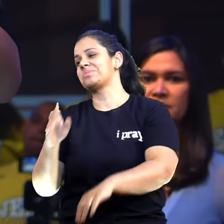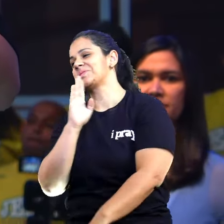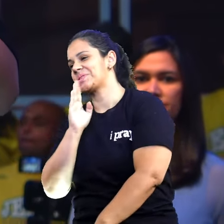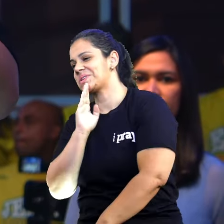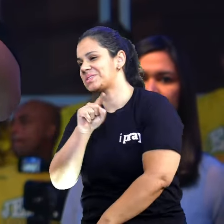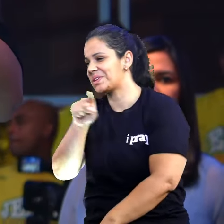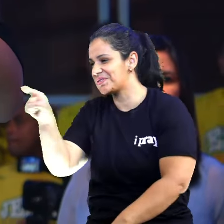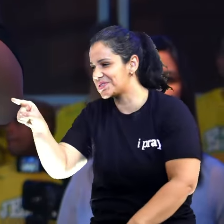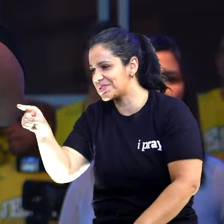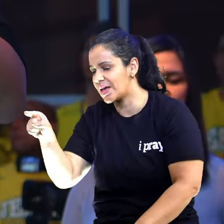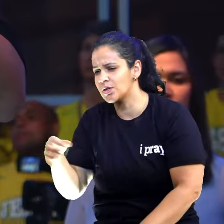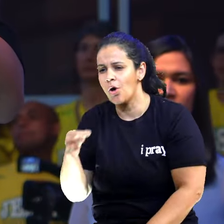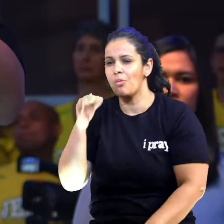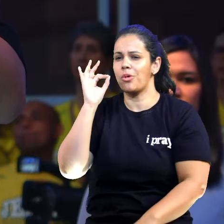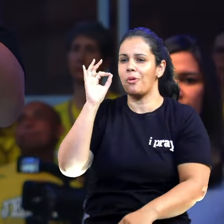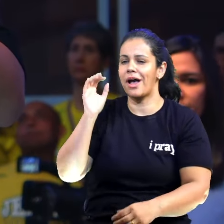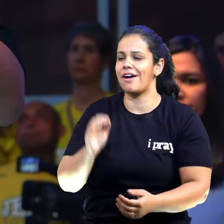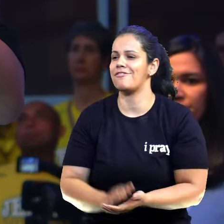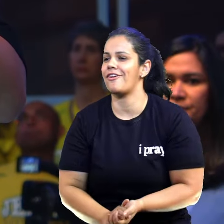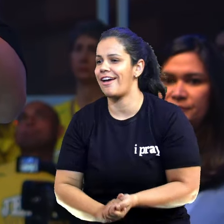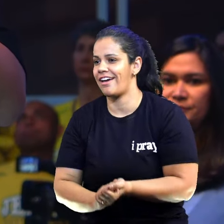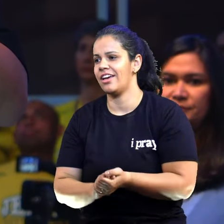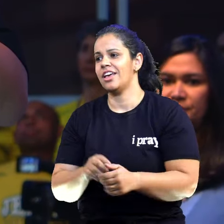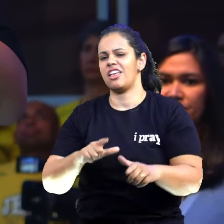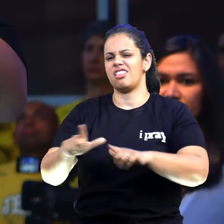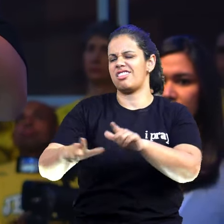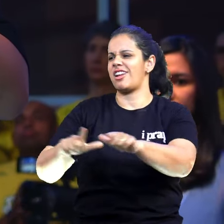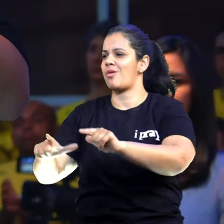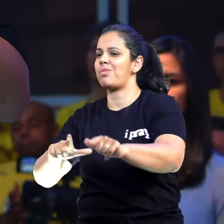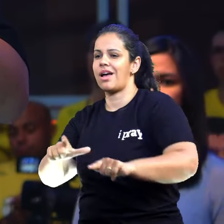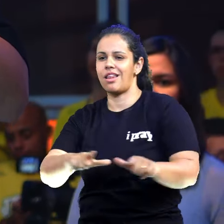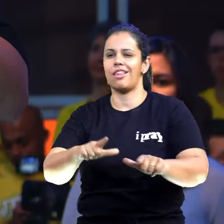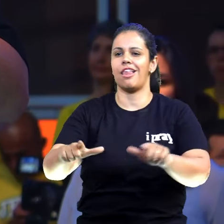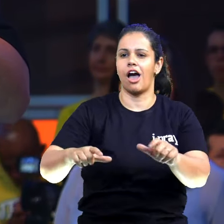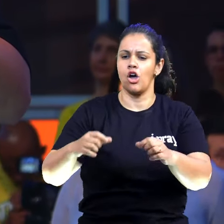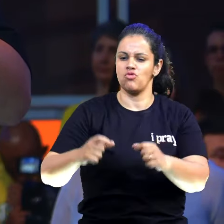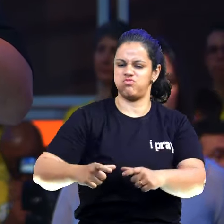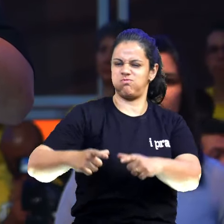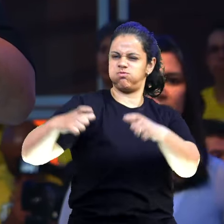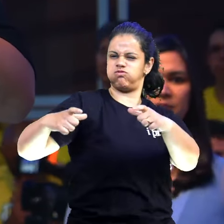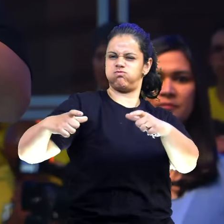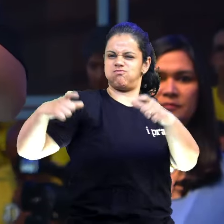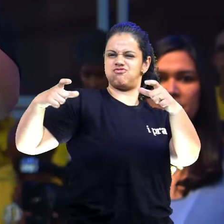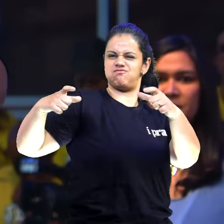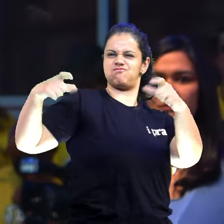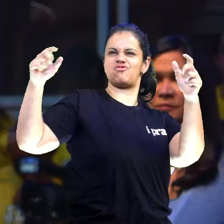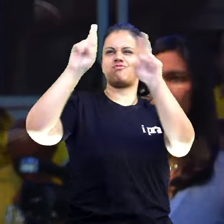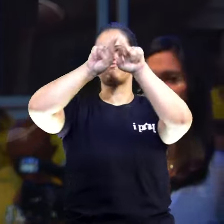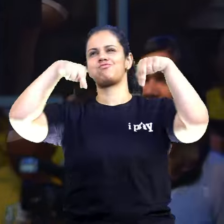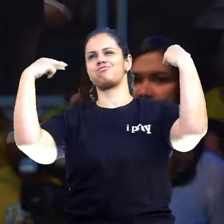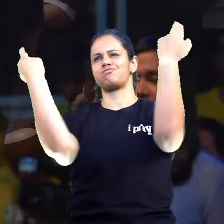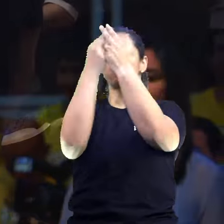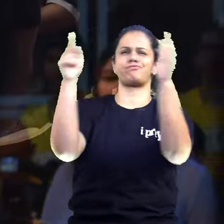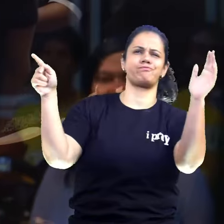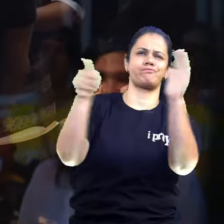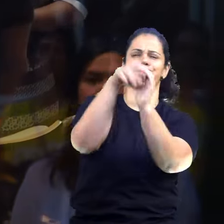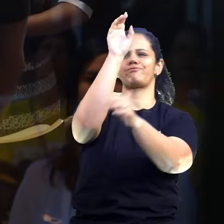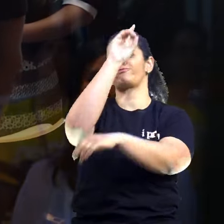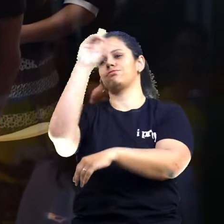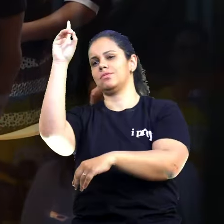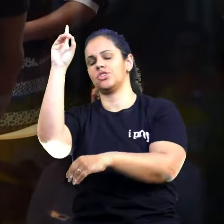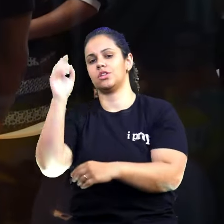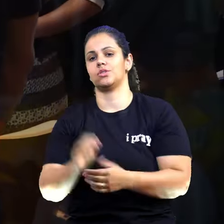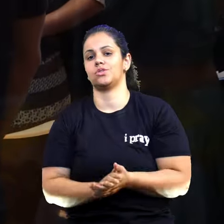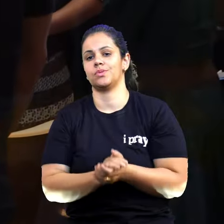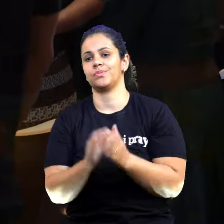café gostoso juntos, e juntos a gente trabalhar para a expansão do reino de Deus nessa terra, amém? Eu quero orar por